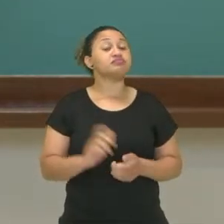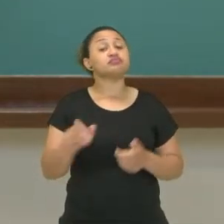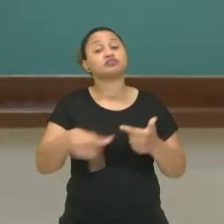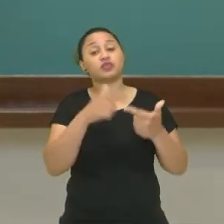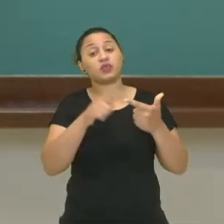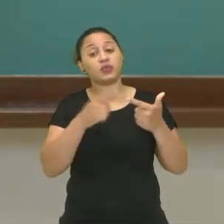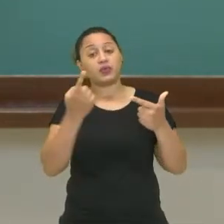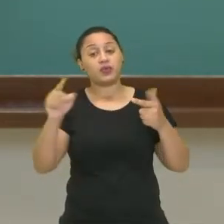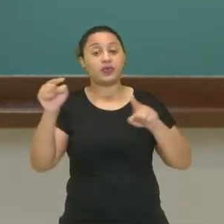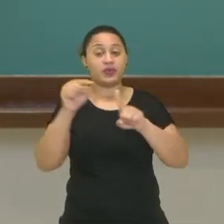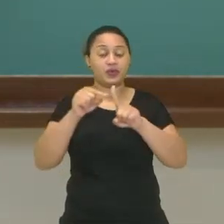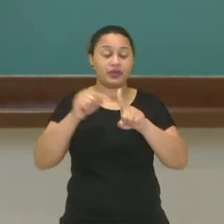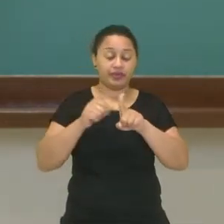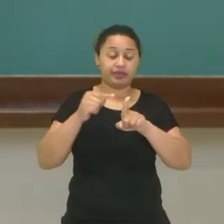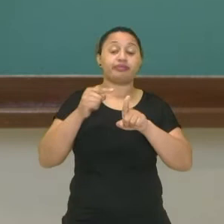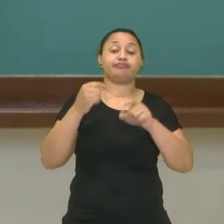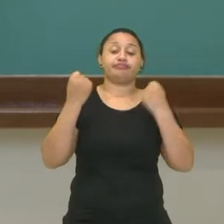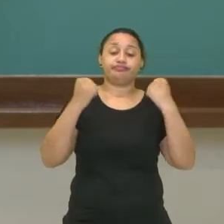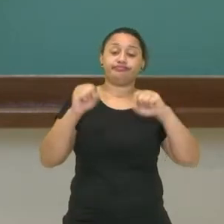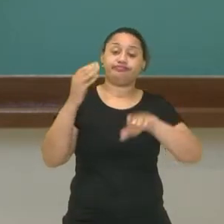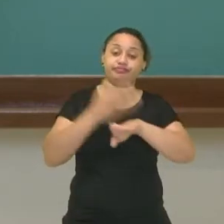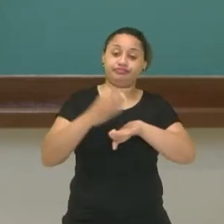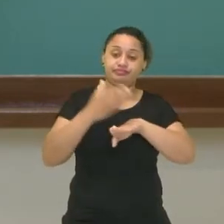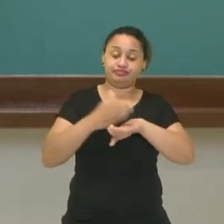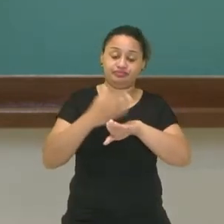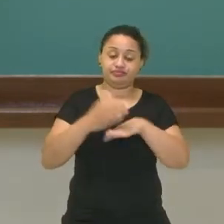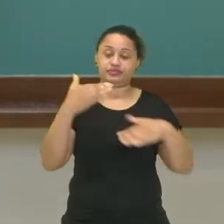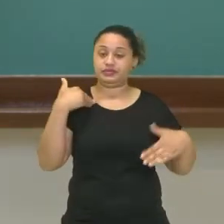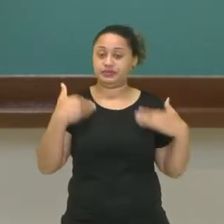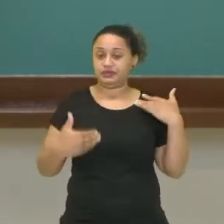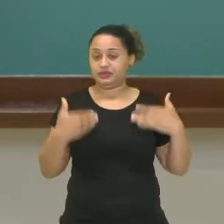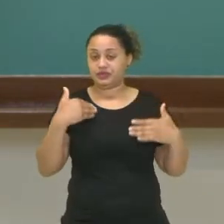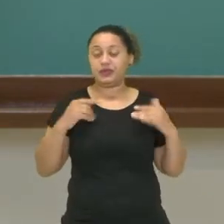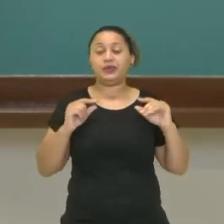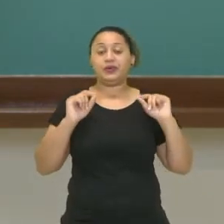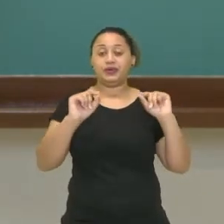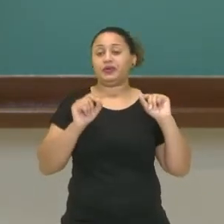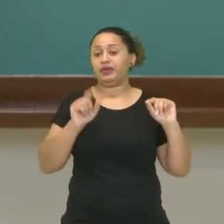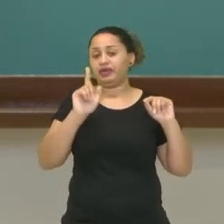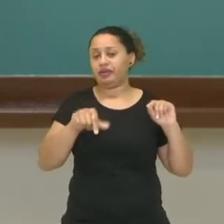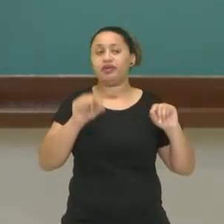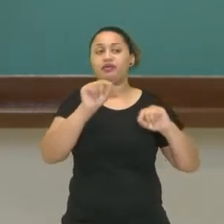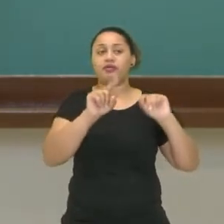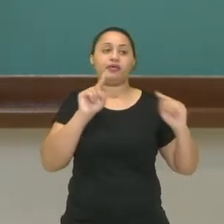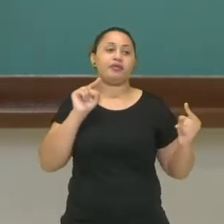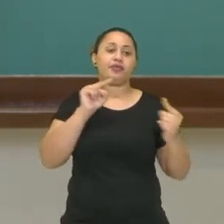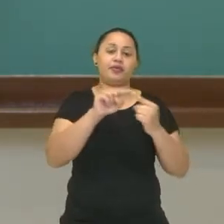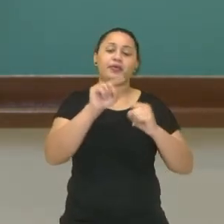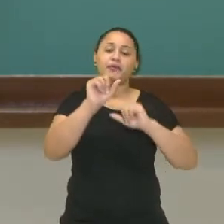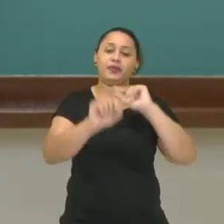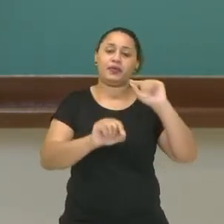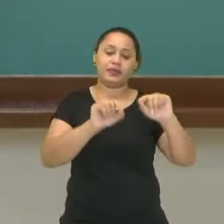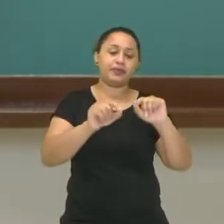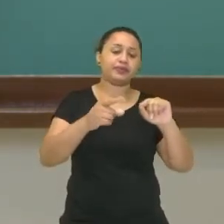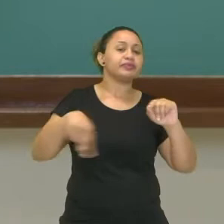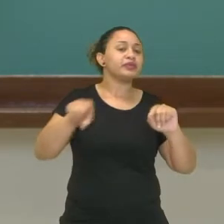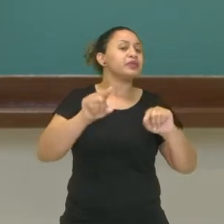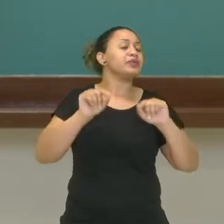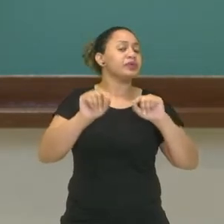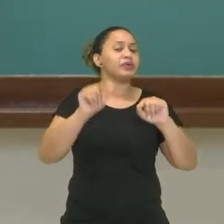a ginástica de condicionamento físico, ela tem o cunho para realmente você